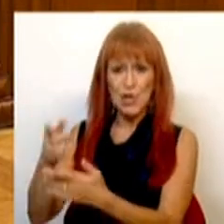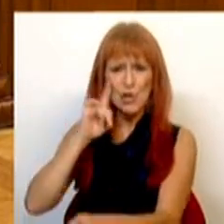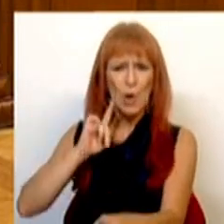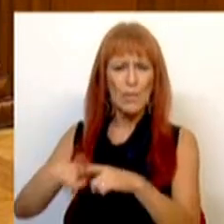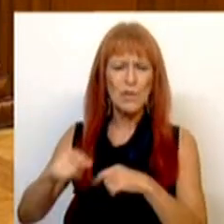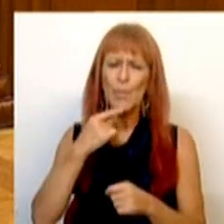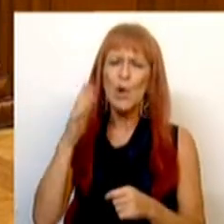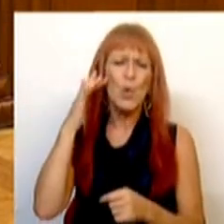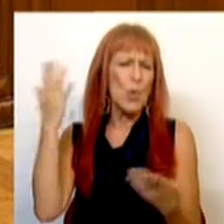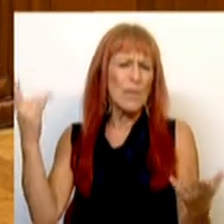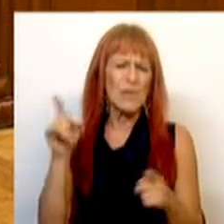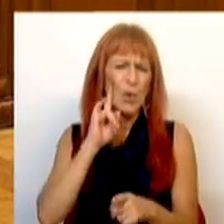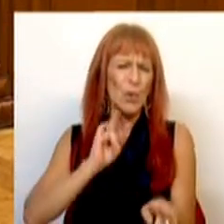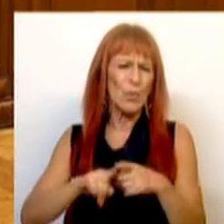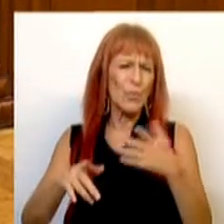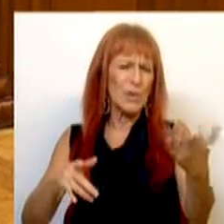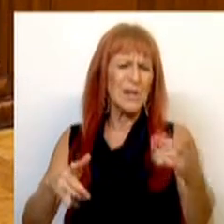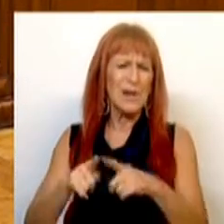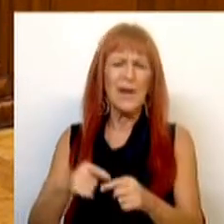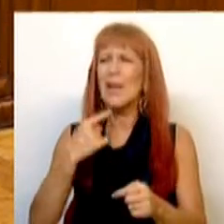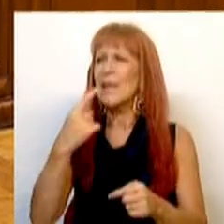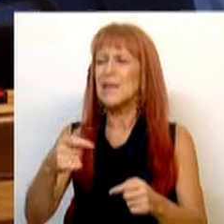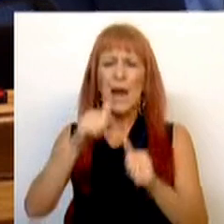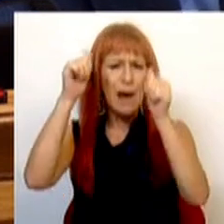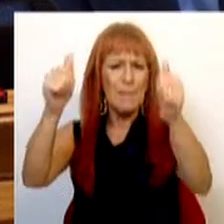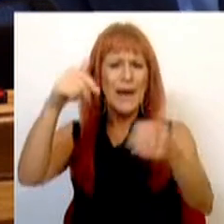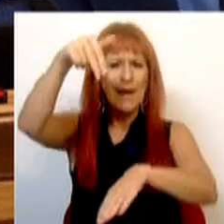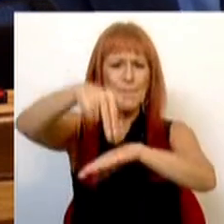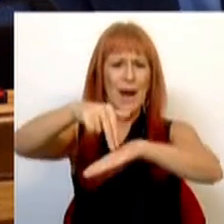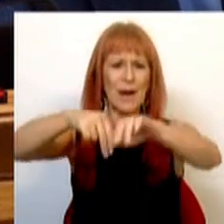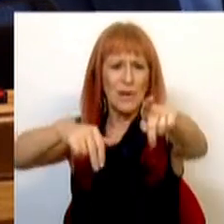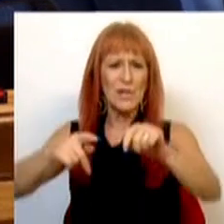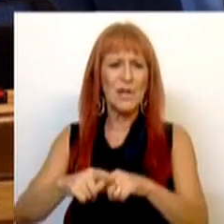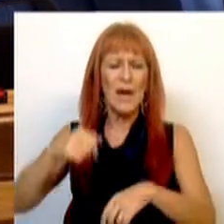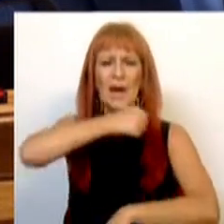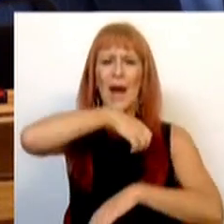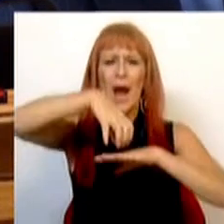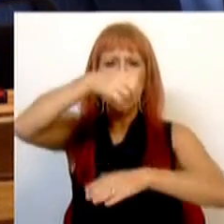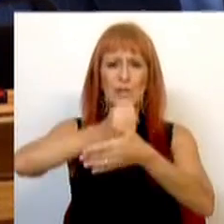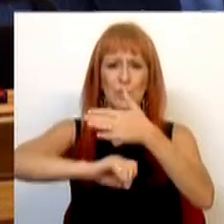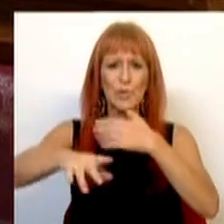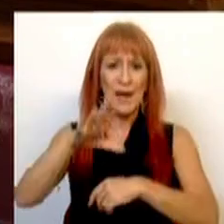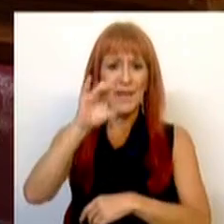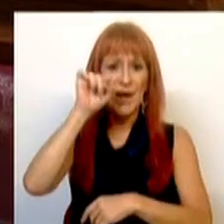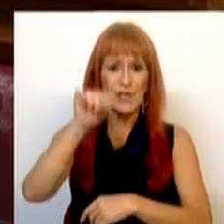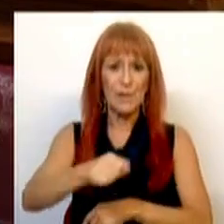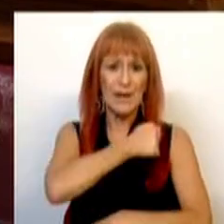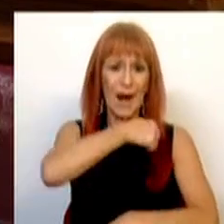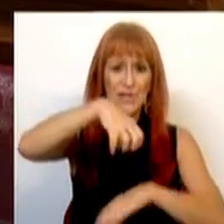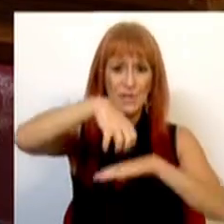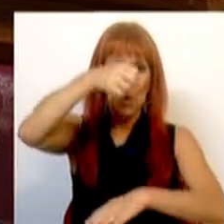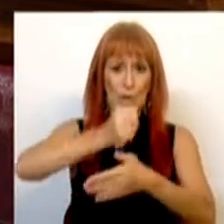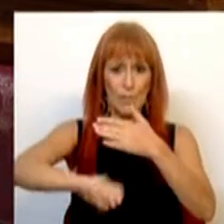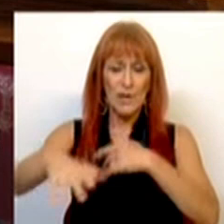E podemos ir a números, como a Sra. Deputada explanou e bem ali em cima. Imóveis devolutos, 10 mil imóveis